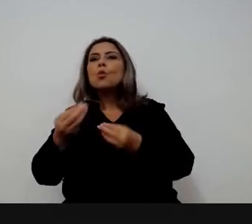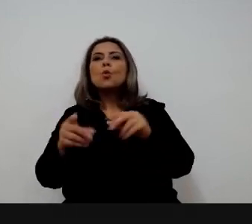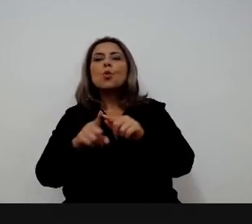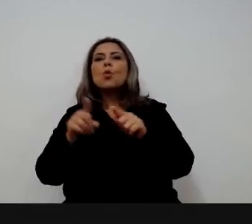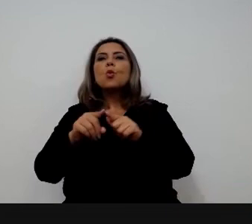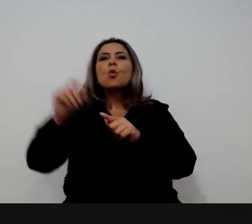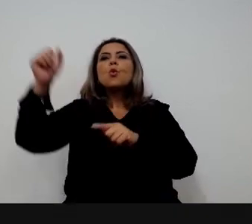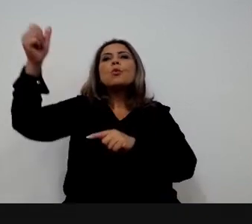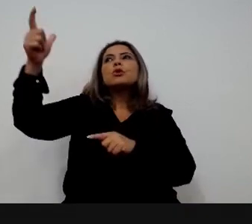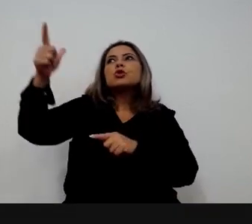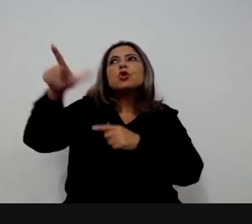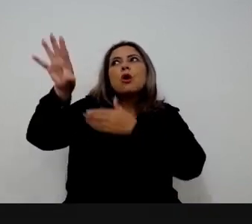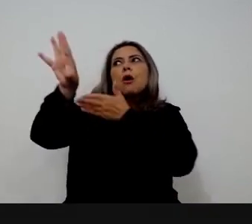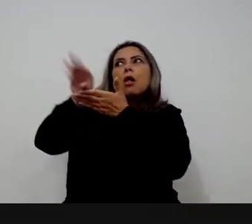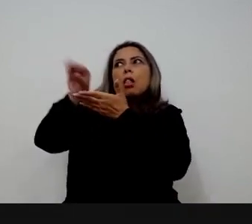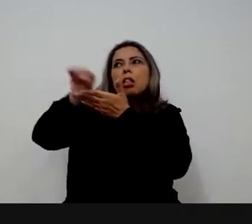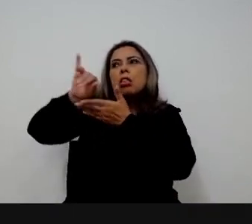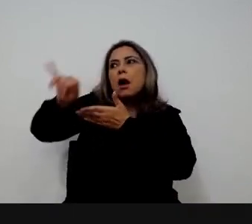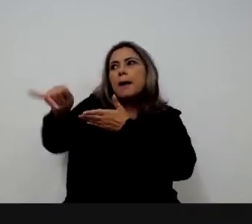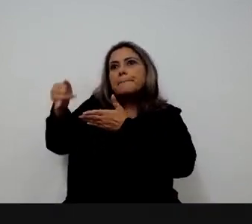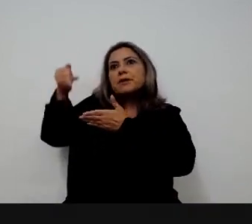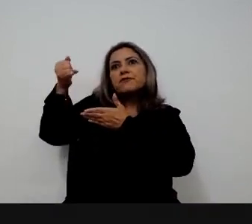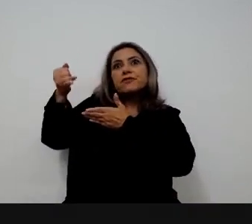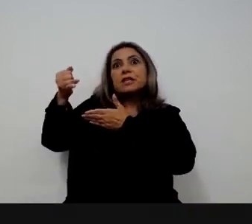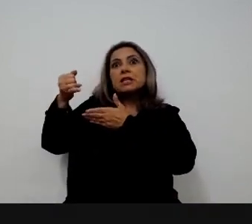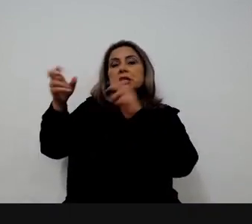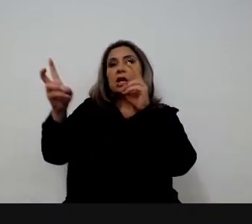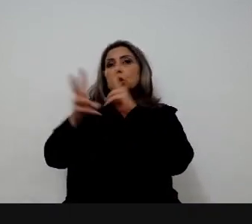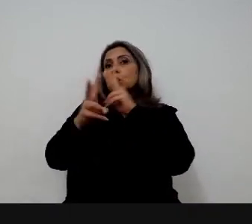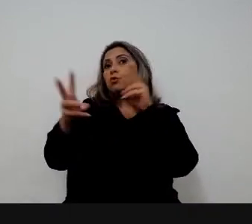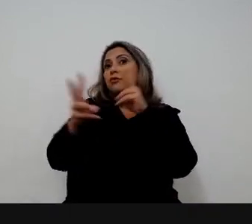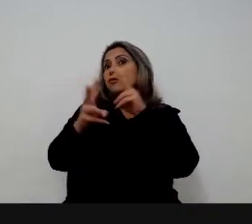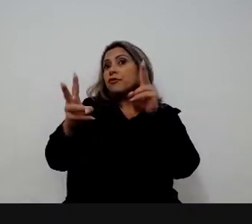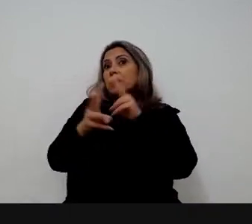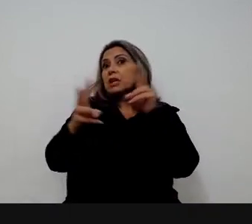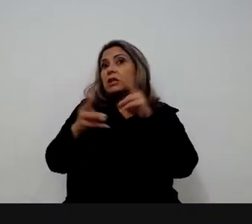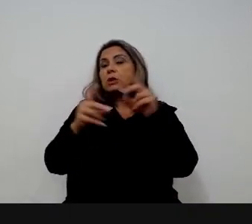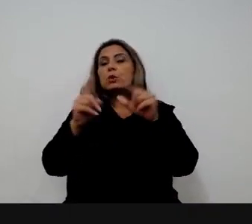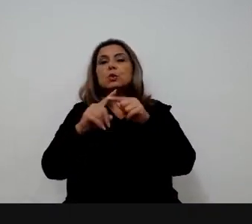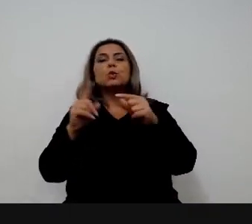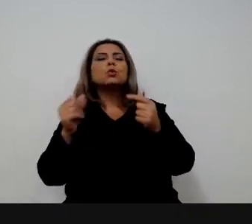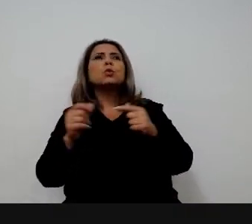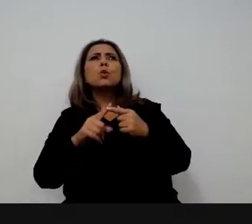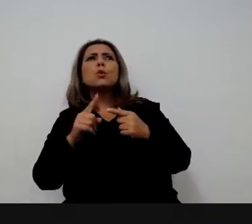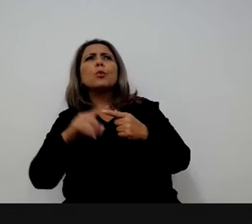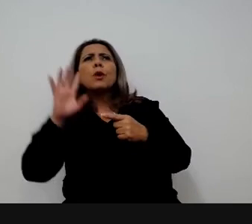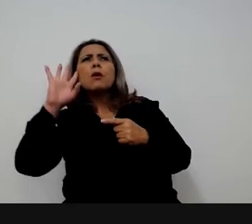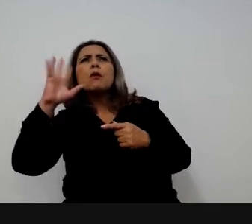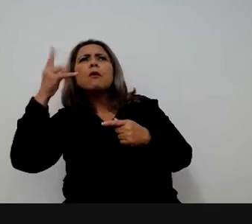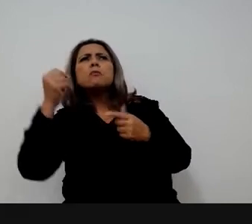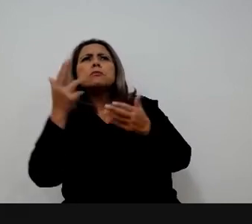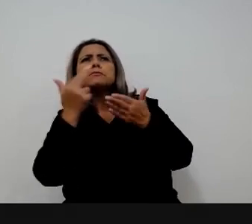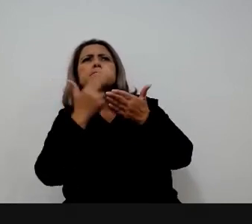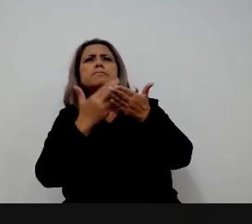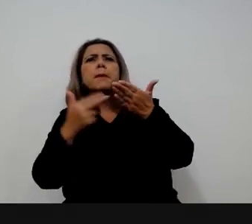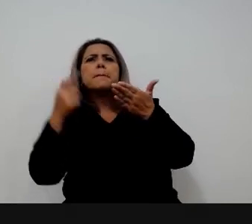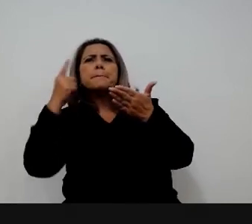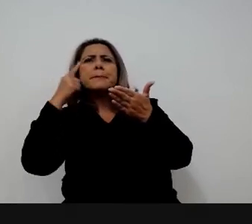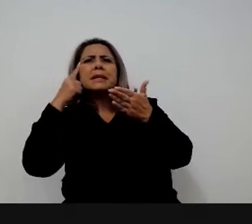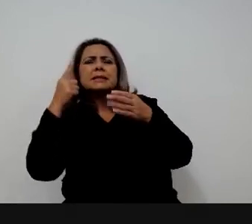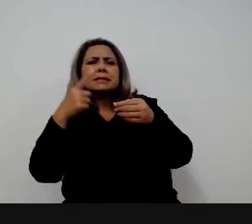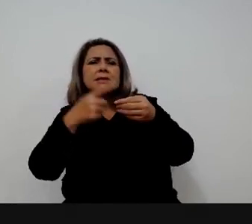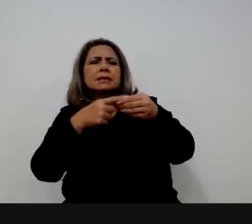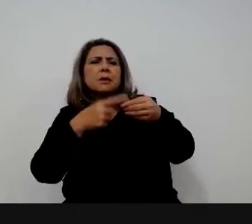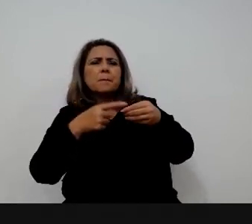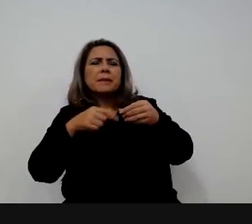usinas solares e usinas eólicas como é que a gente eletrifica os grids das nossas cidades como é que a gente redesenha as cidades para ter uma